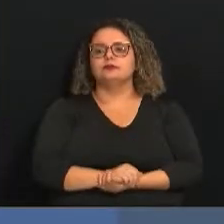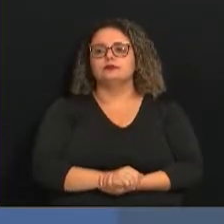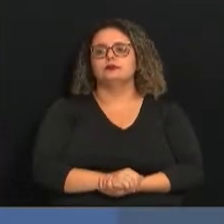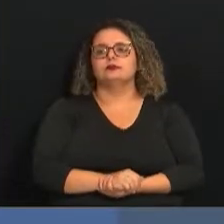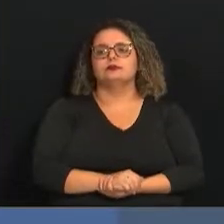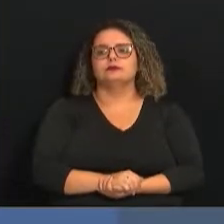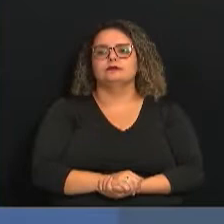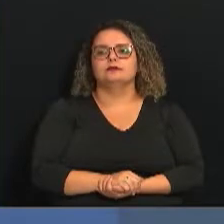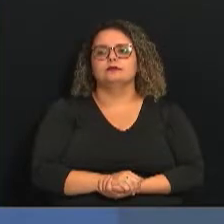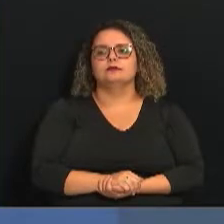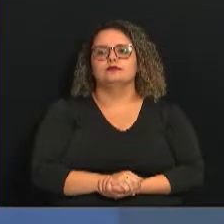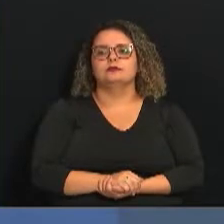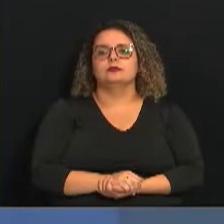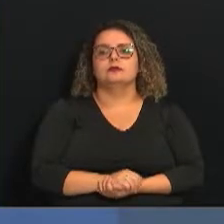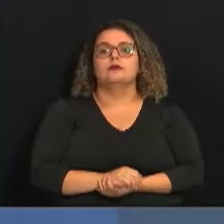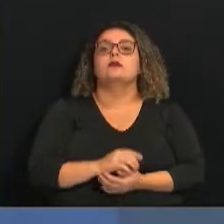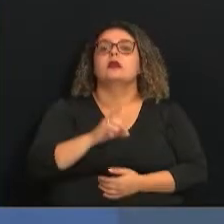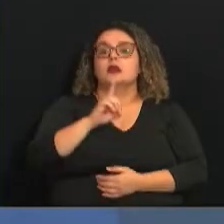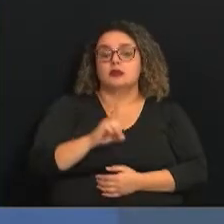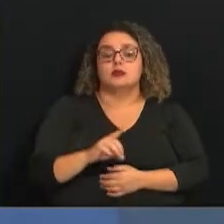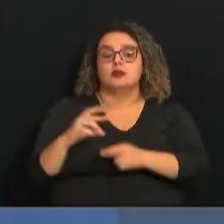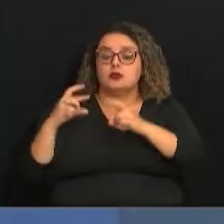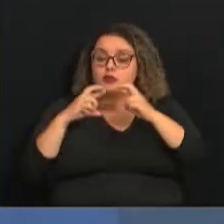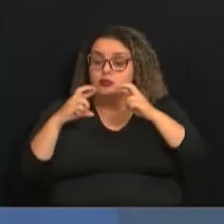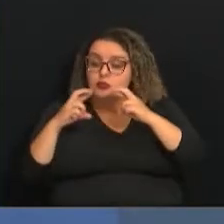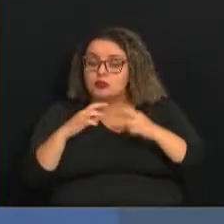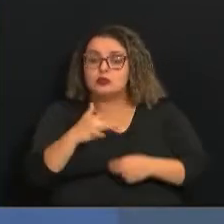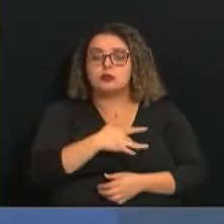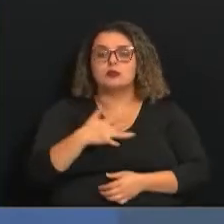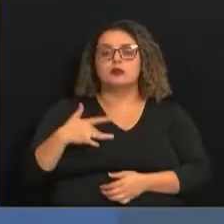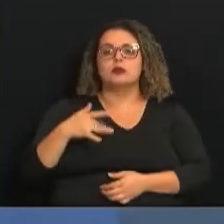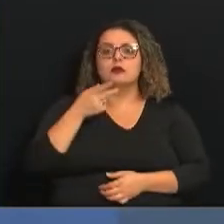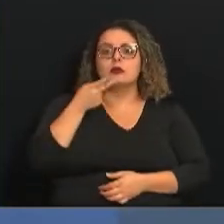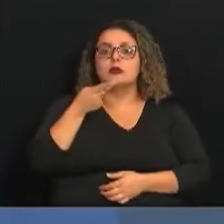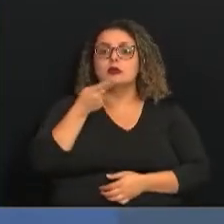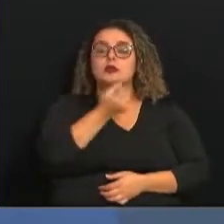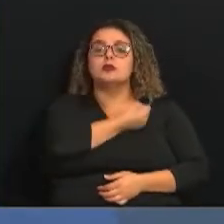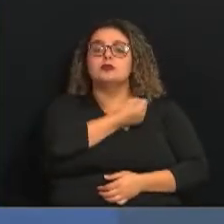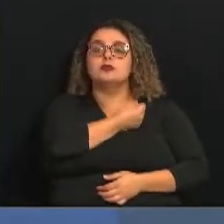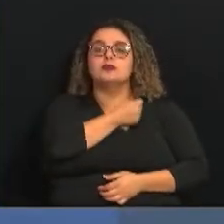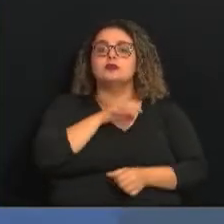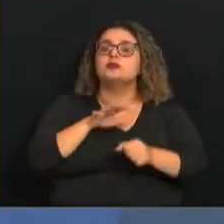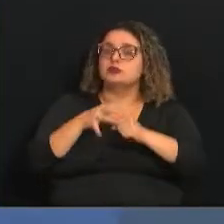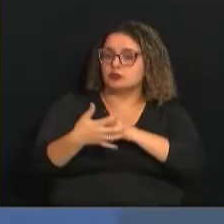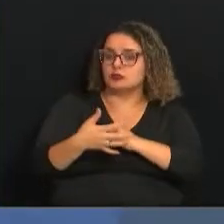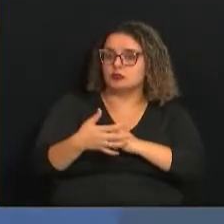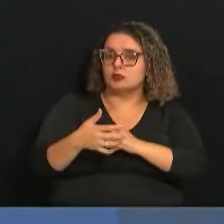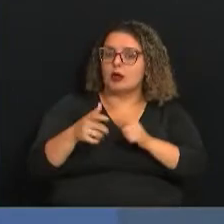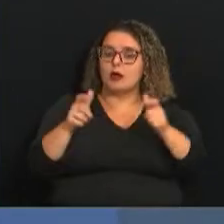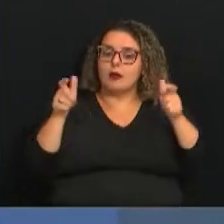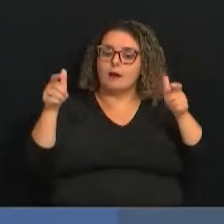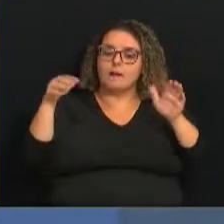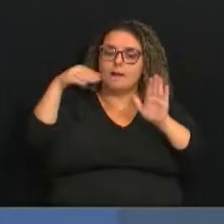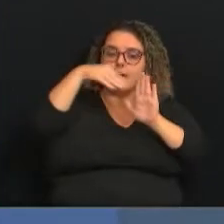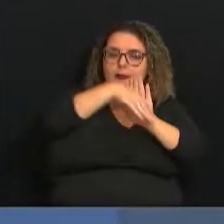E a diretora da Vigilância em Saúde falou dos números da Covid-19 em queda em Campinas.